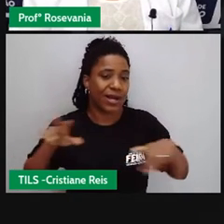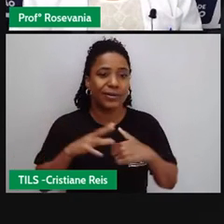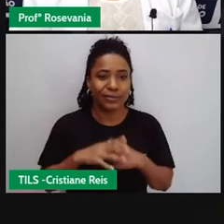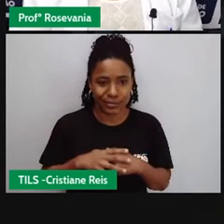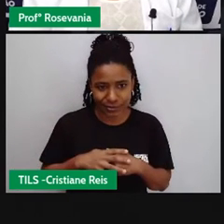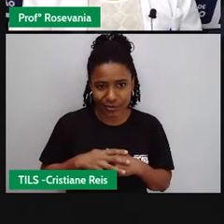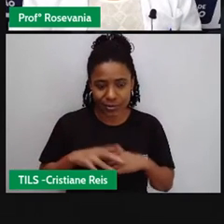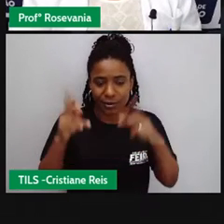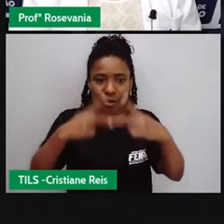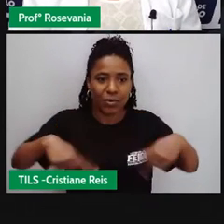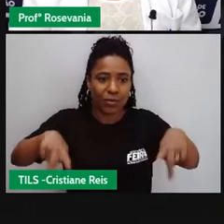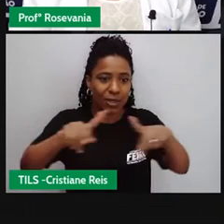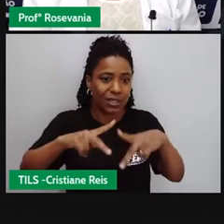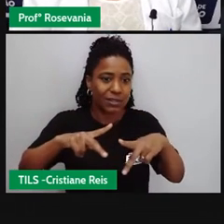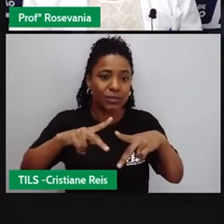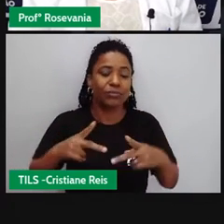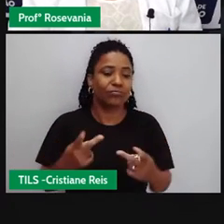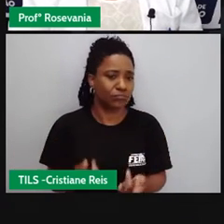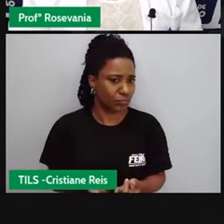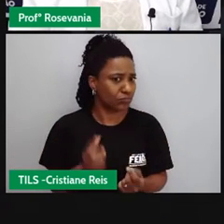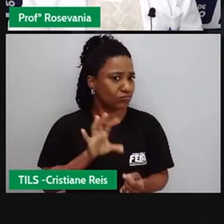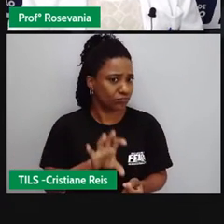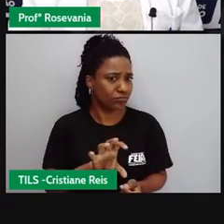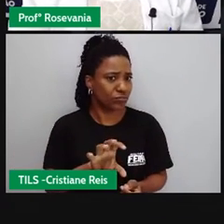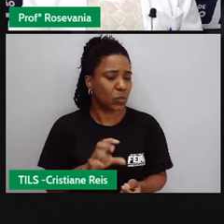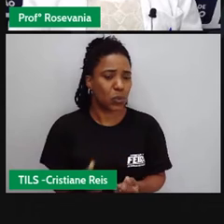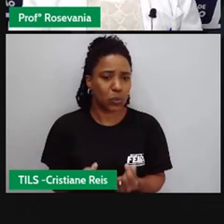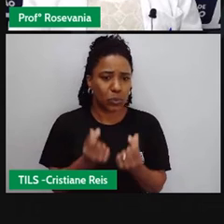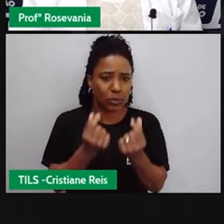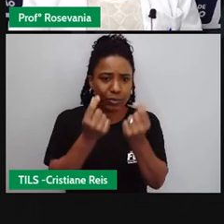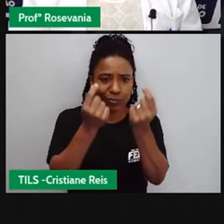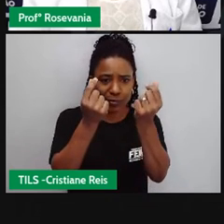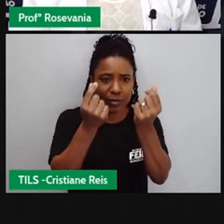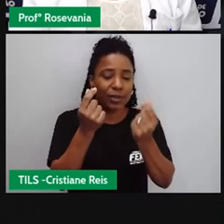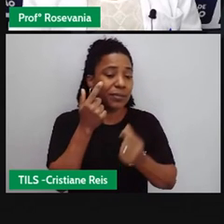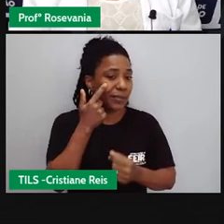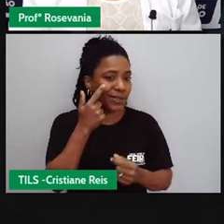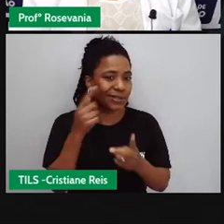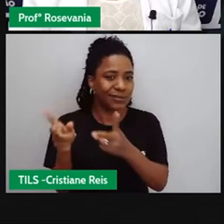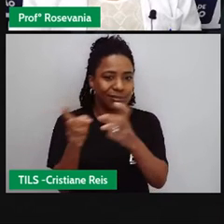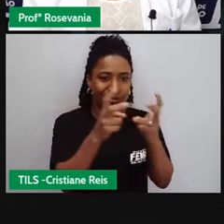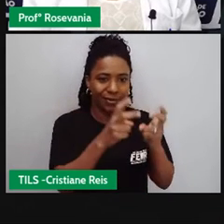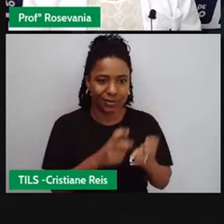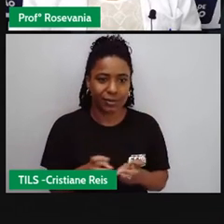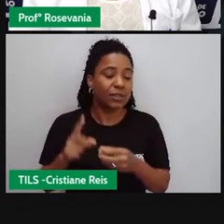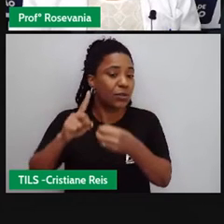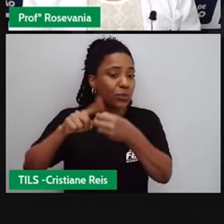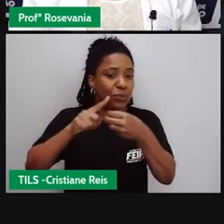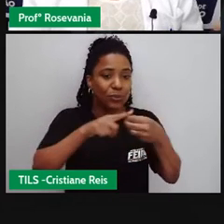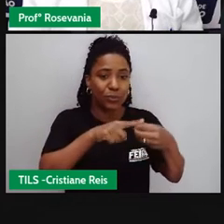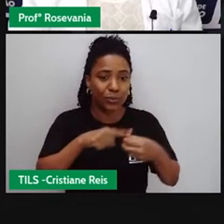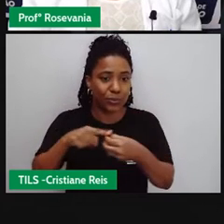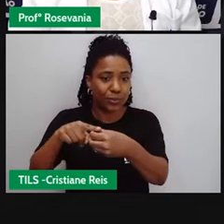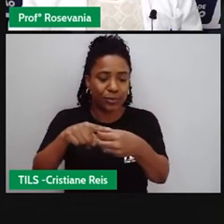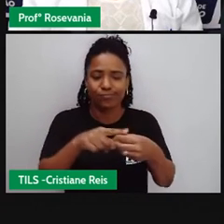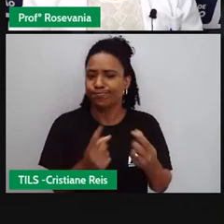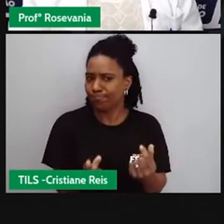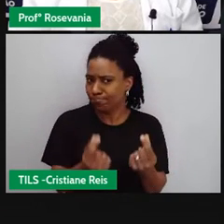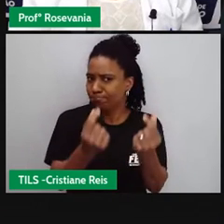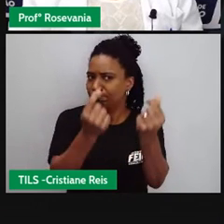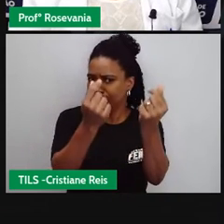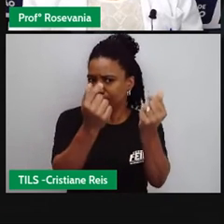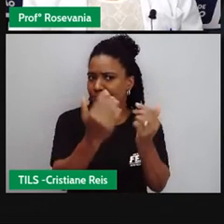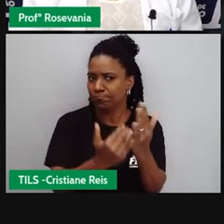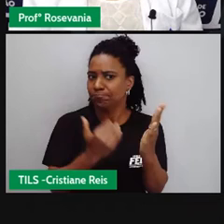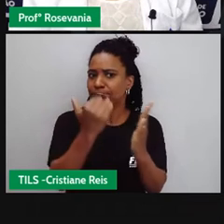poder aquisitivo um pouco maior até do que as outras regiões, você vai perceber ver que até o espaço rural também tem uma condição um pouquinho